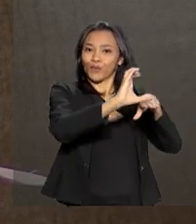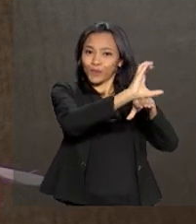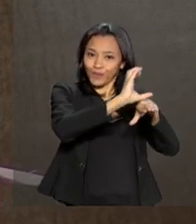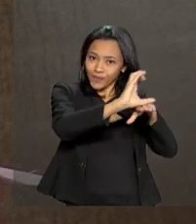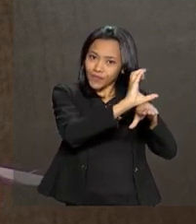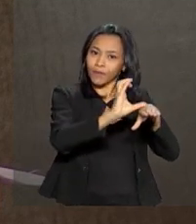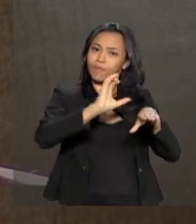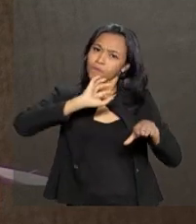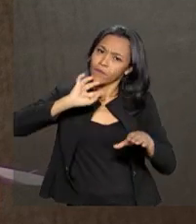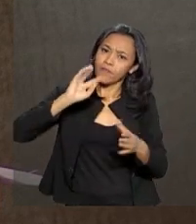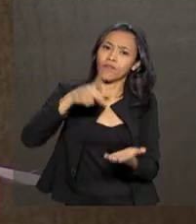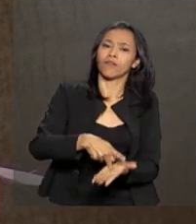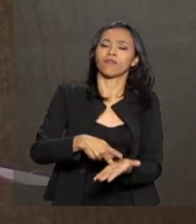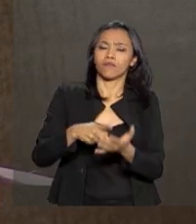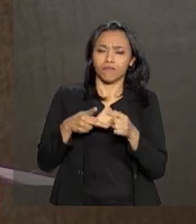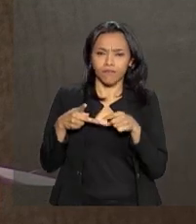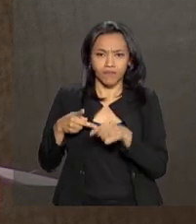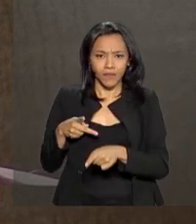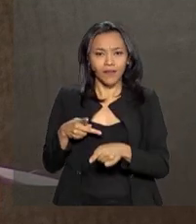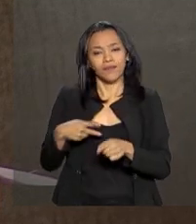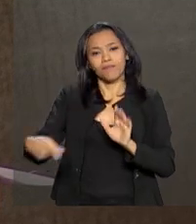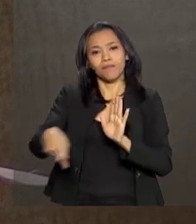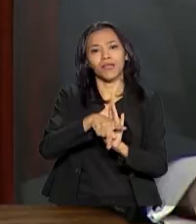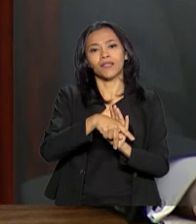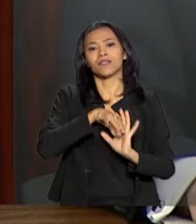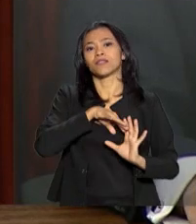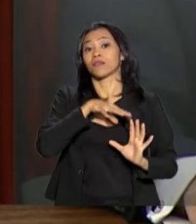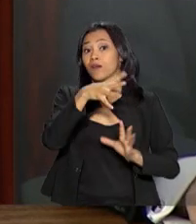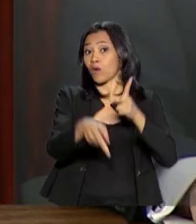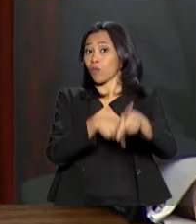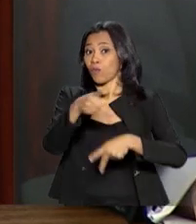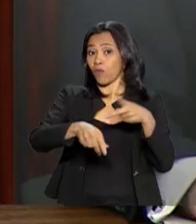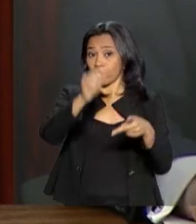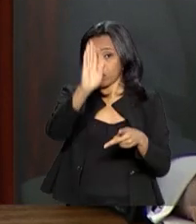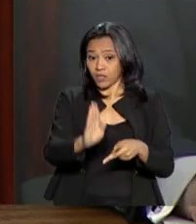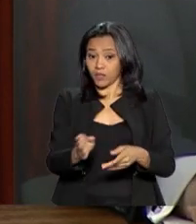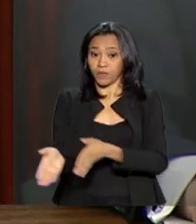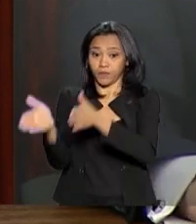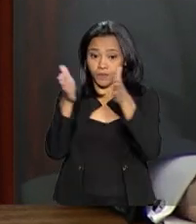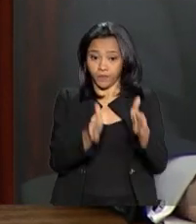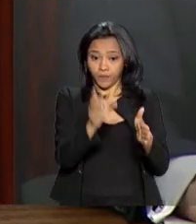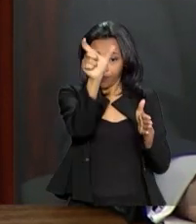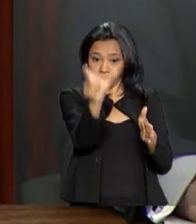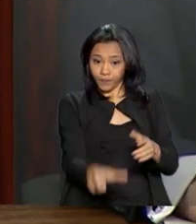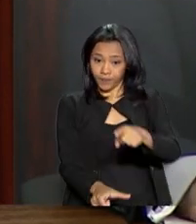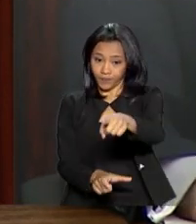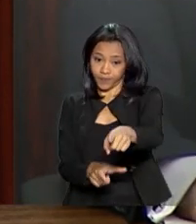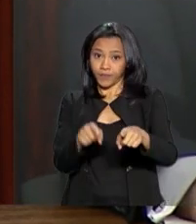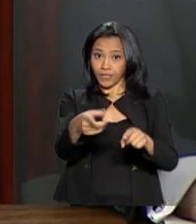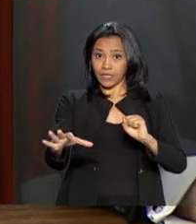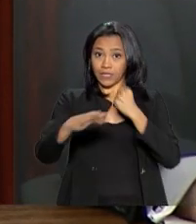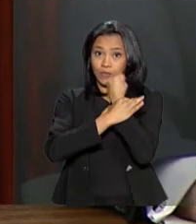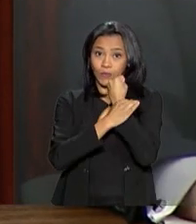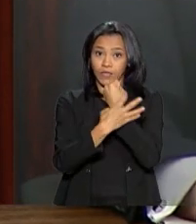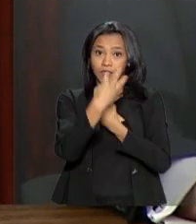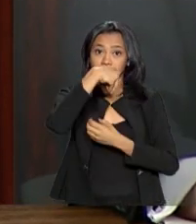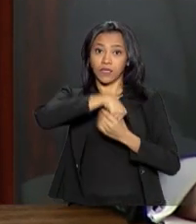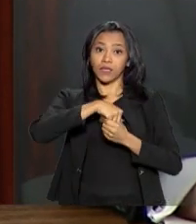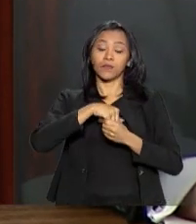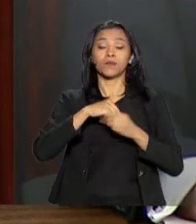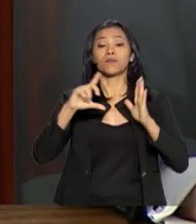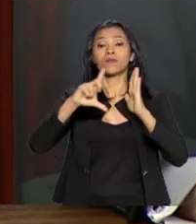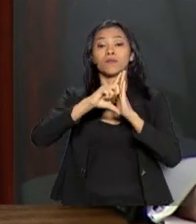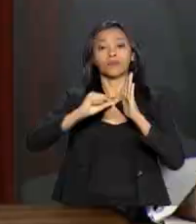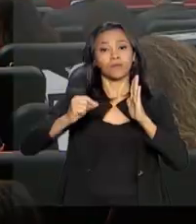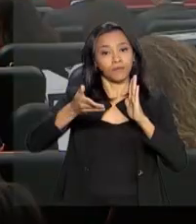Verdadeiro patrimônio do povo brasileiro. Sérgio Etchegóin, do Gabinete de Segurança Institucional da Presidência da República,